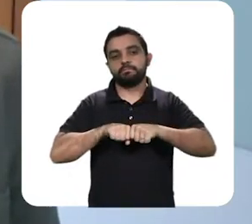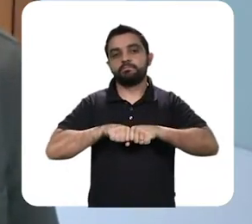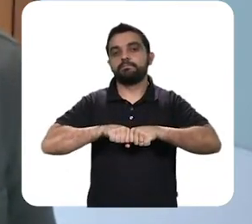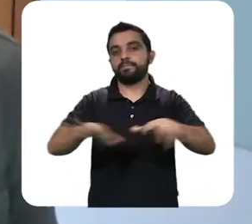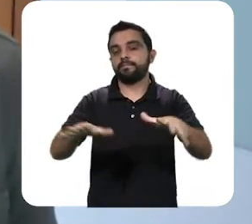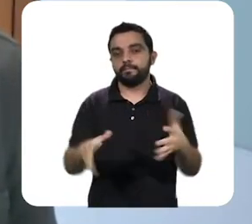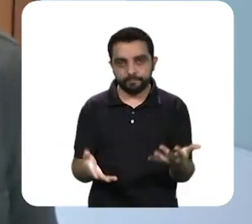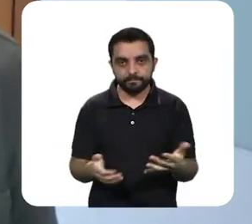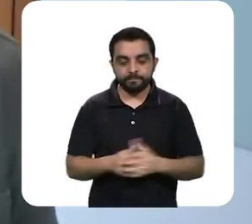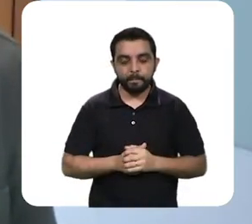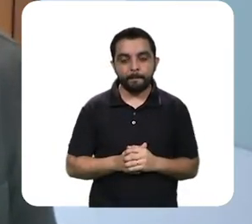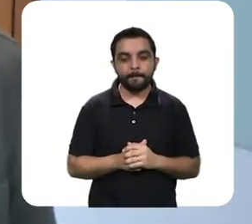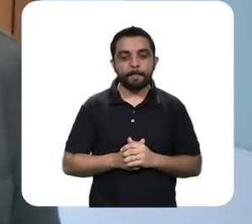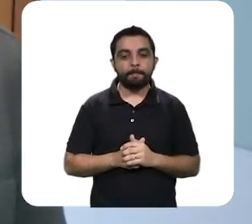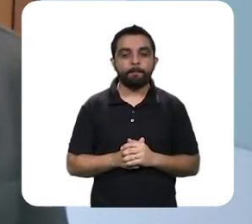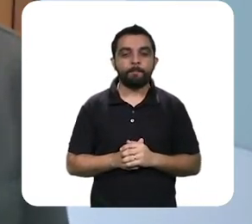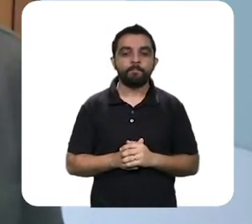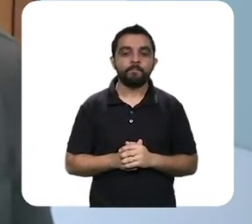do vírus.